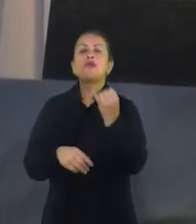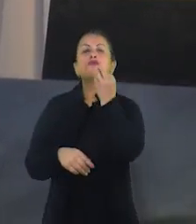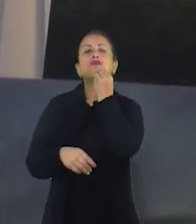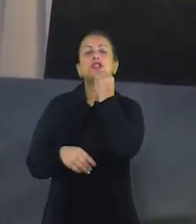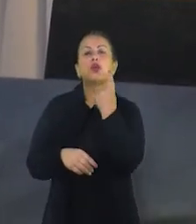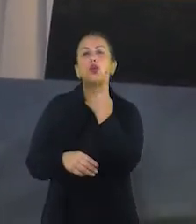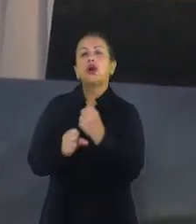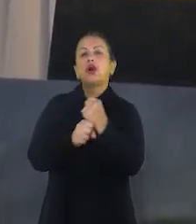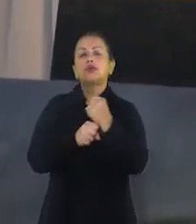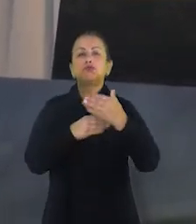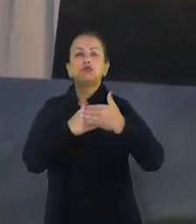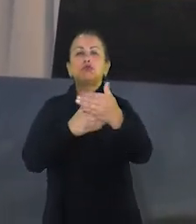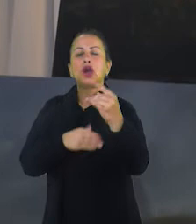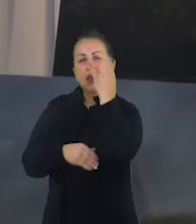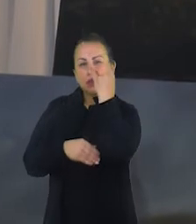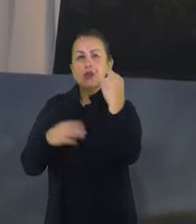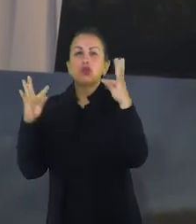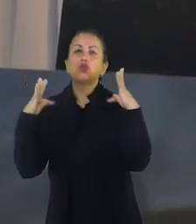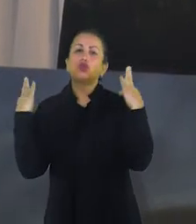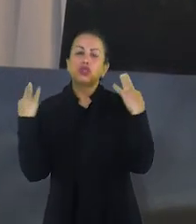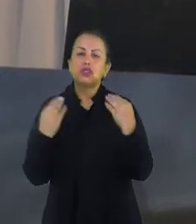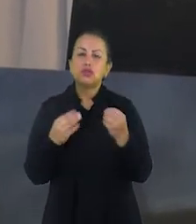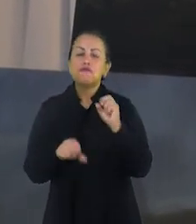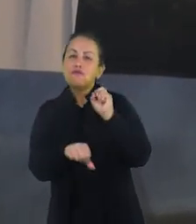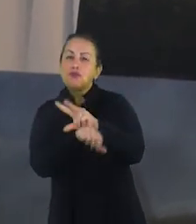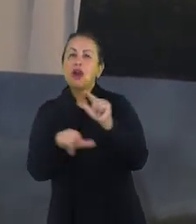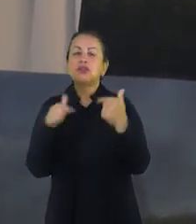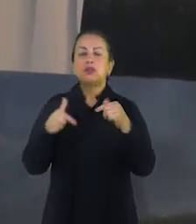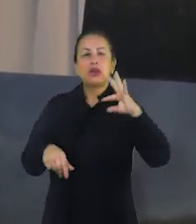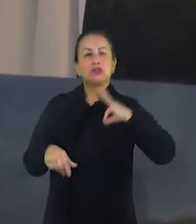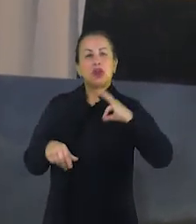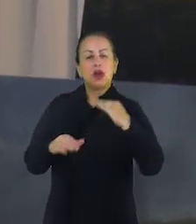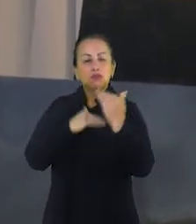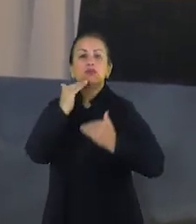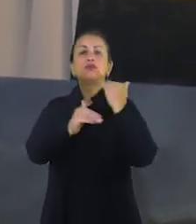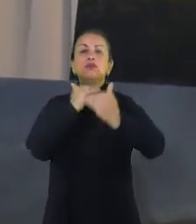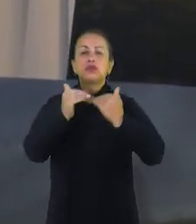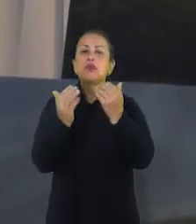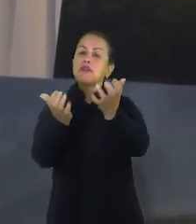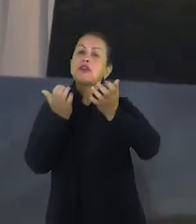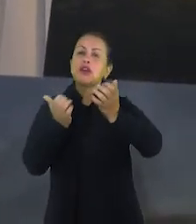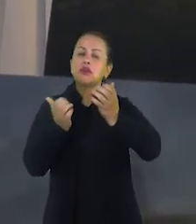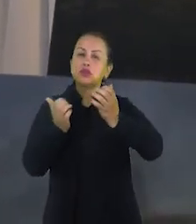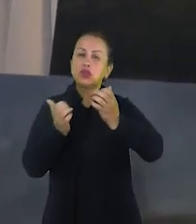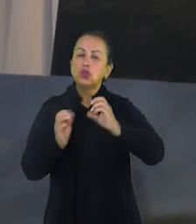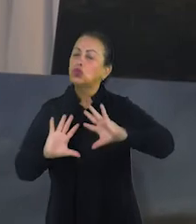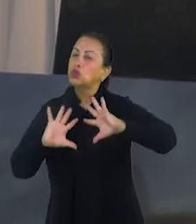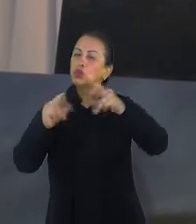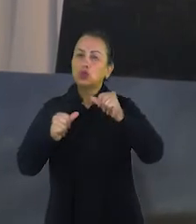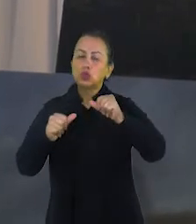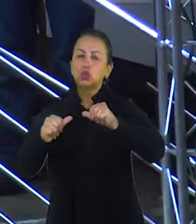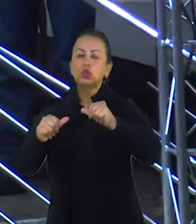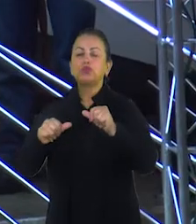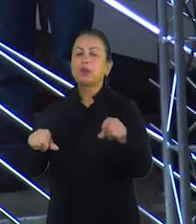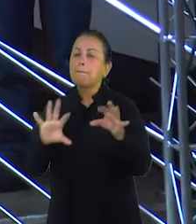aproveitado durante o ano inteiro. Atraindo turistas, gerando emprego, gerando renda e desenvolvimento. E isso nós queremos fazer em todas as outras